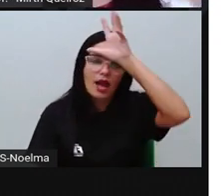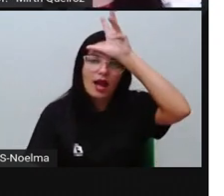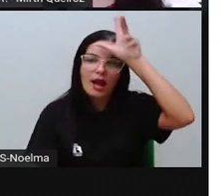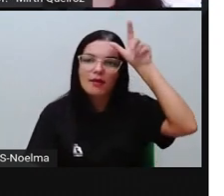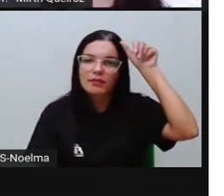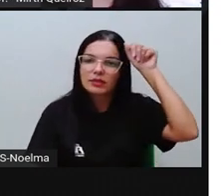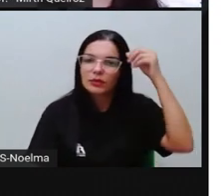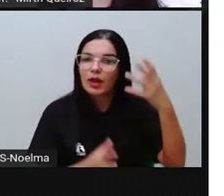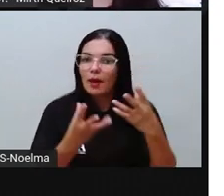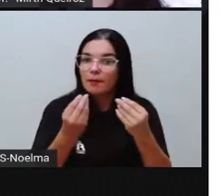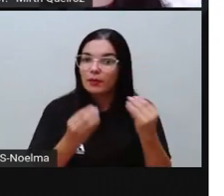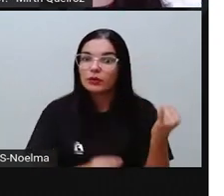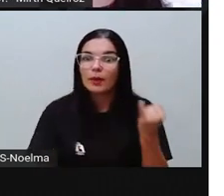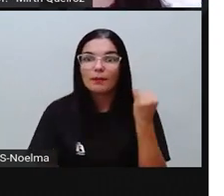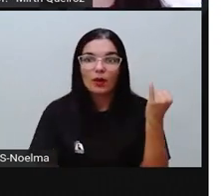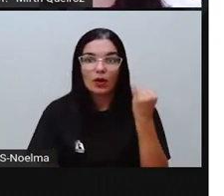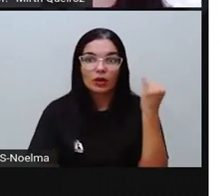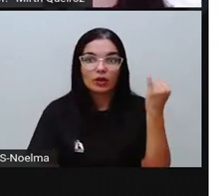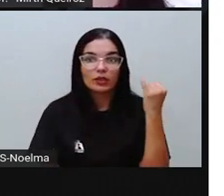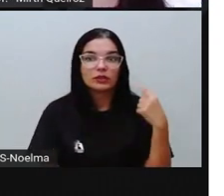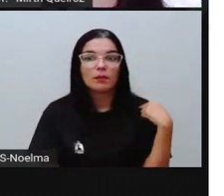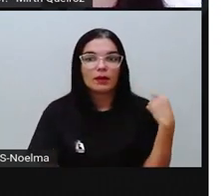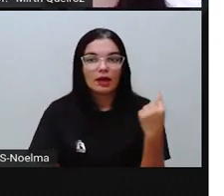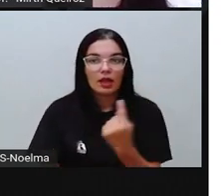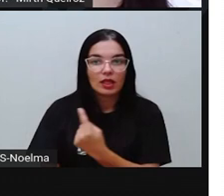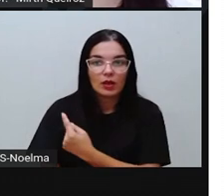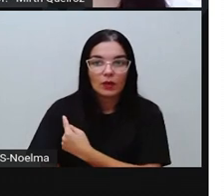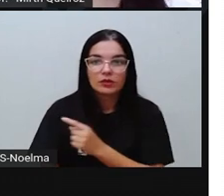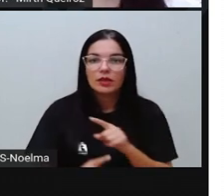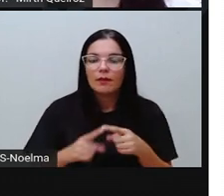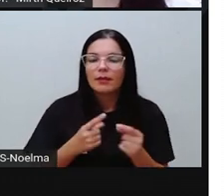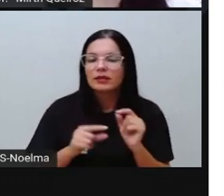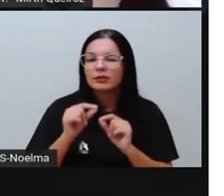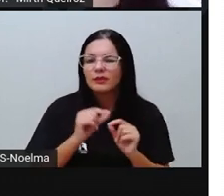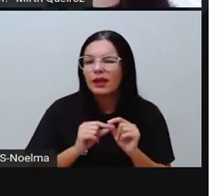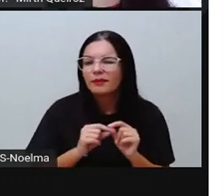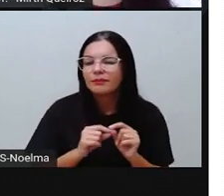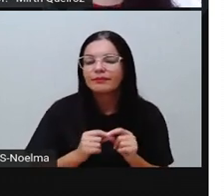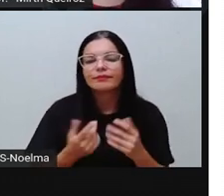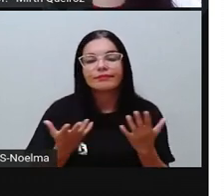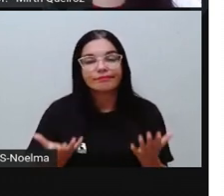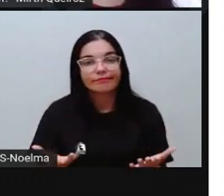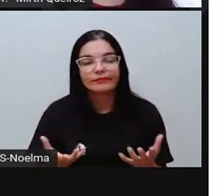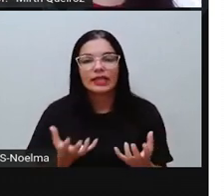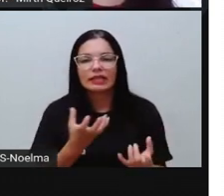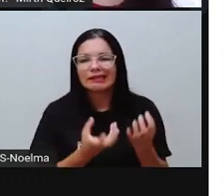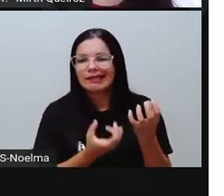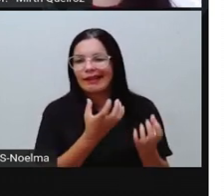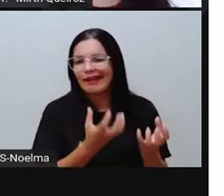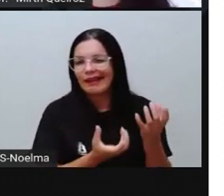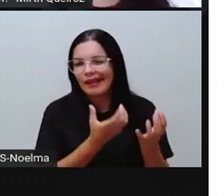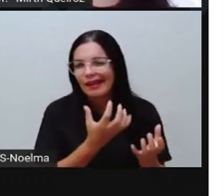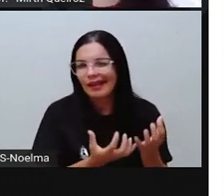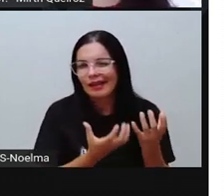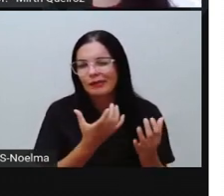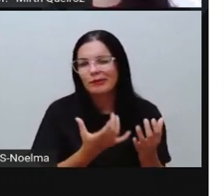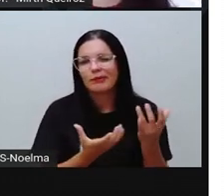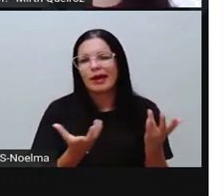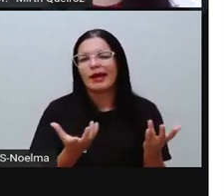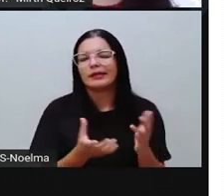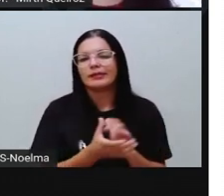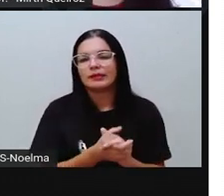sofrendo algumas ameaças. Que ameaças são essas? As próprias queimadas, né? O homem, além das queimadas que ocorrem